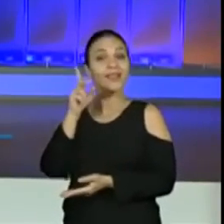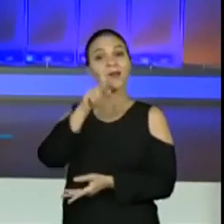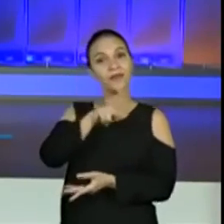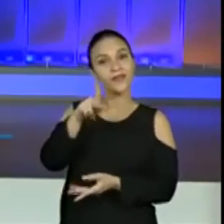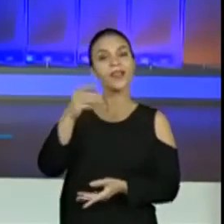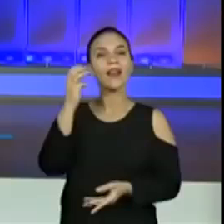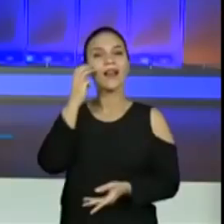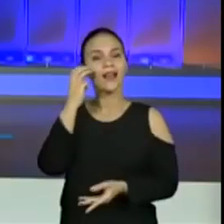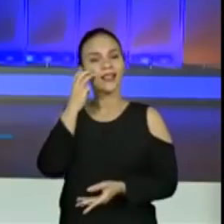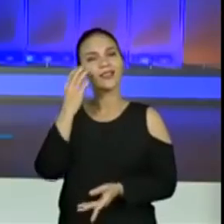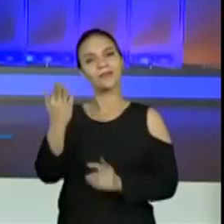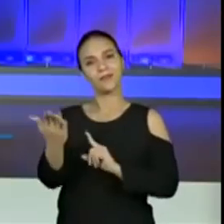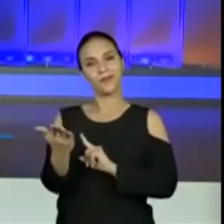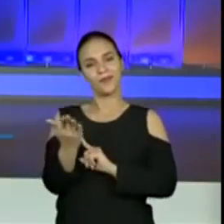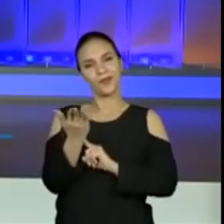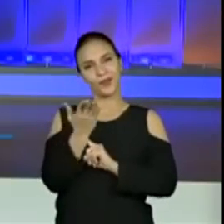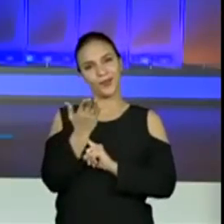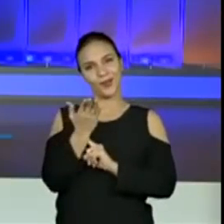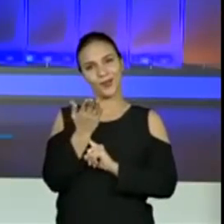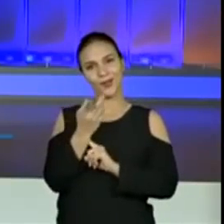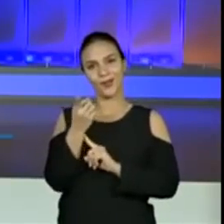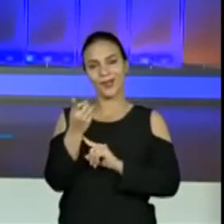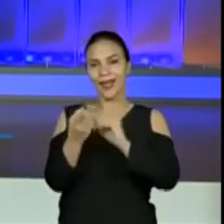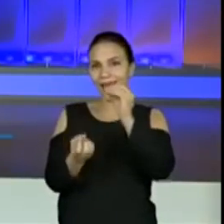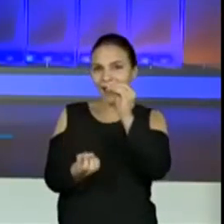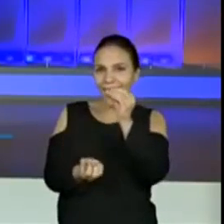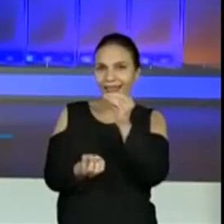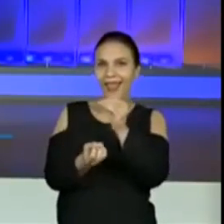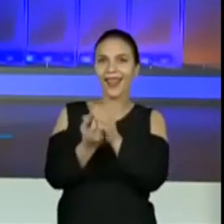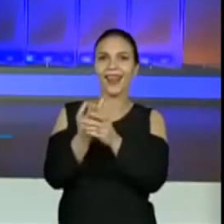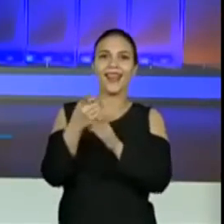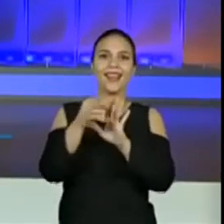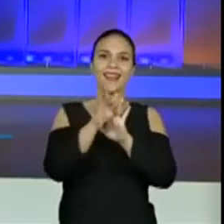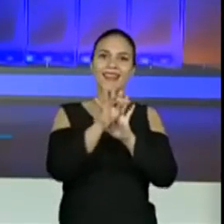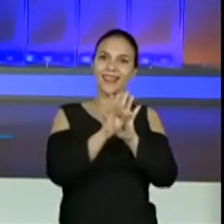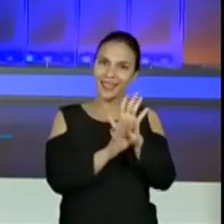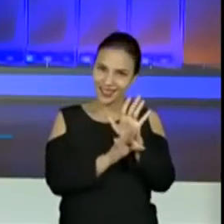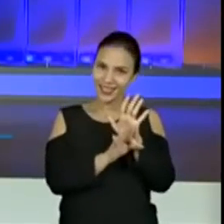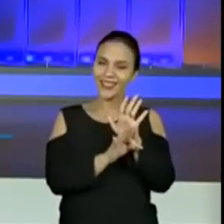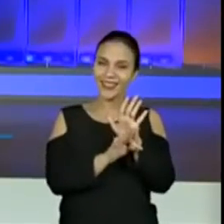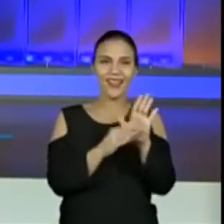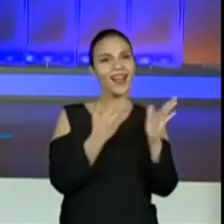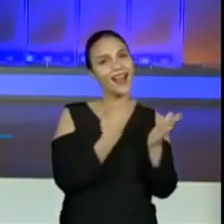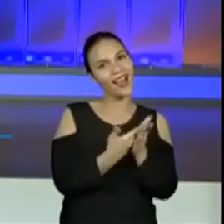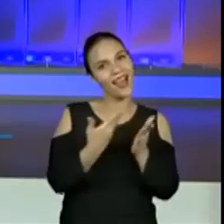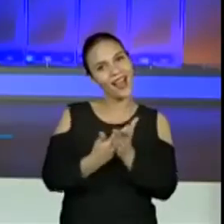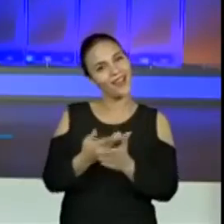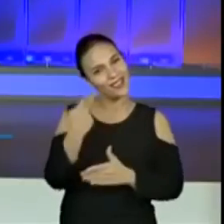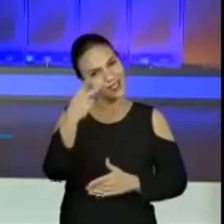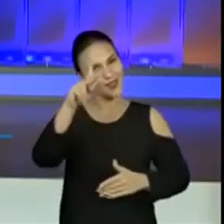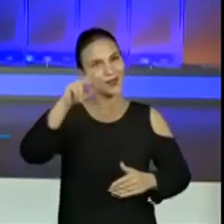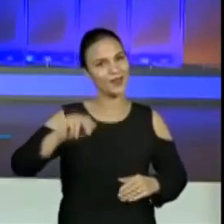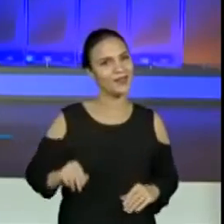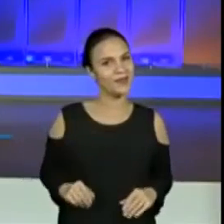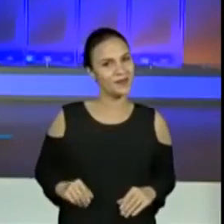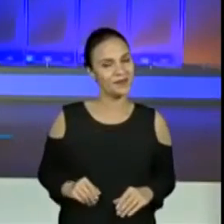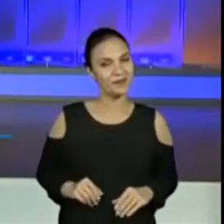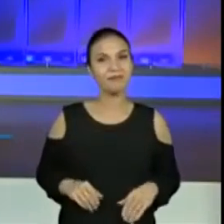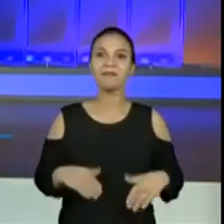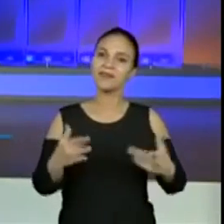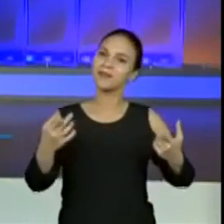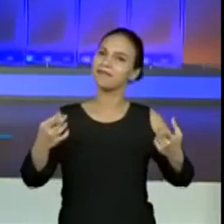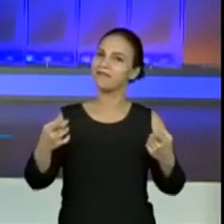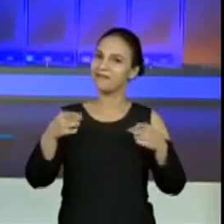Regiane que ajudou a professora Aline Gack a bolar esse texto para as aulas de vocês, ok? Então,